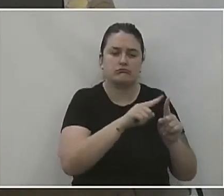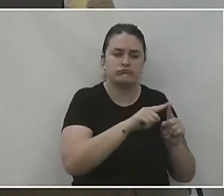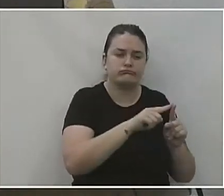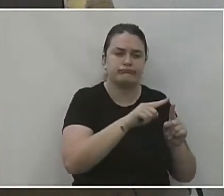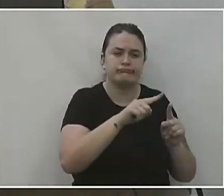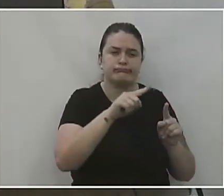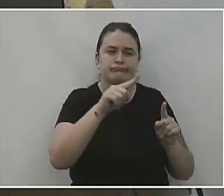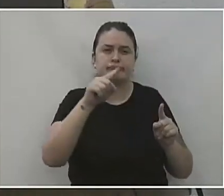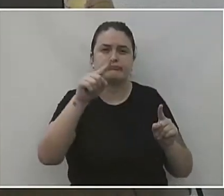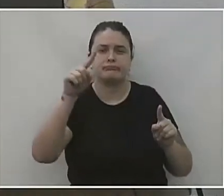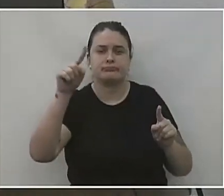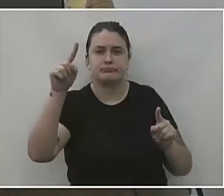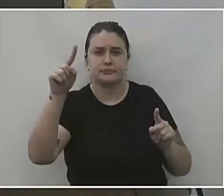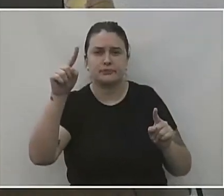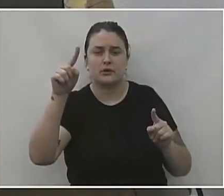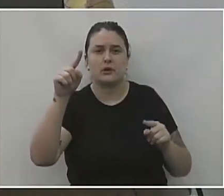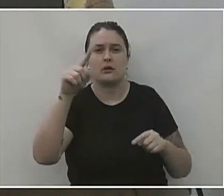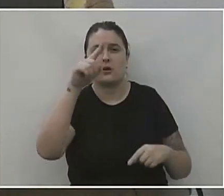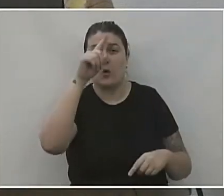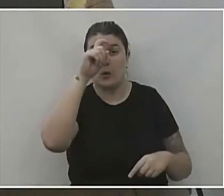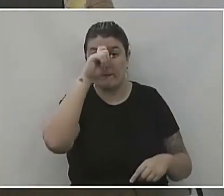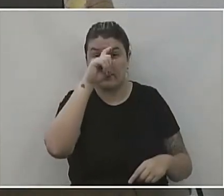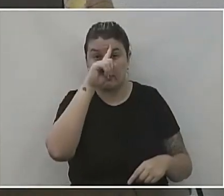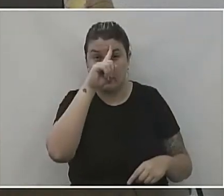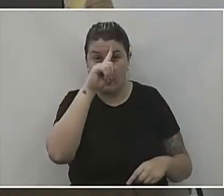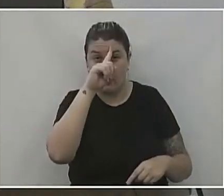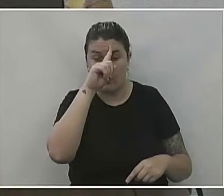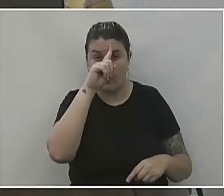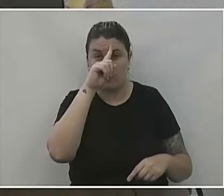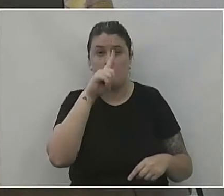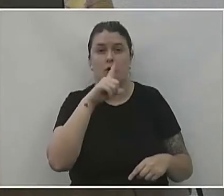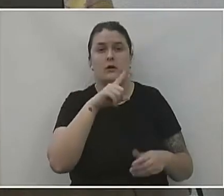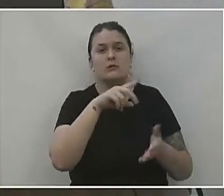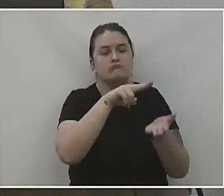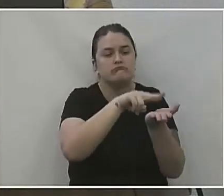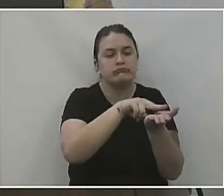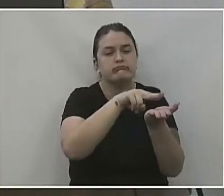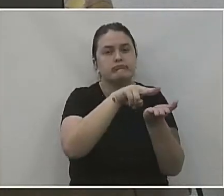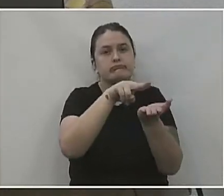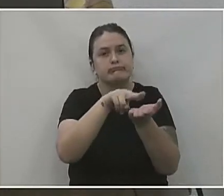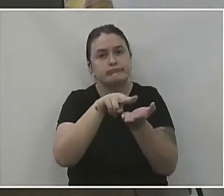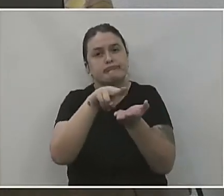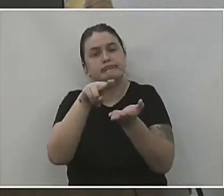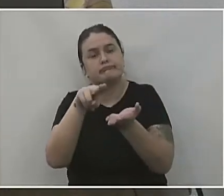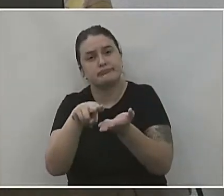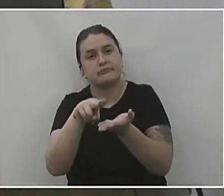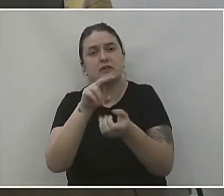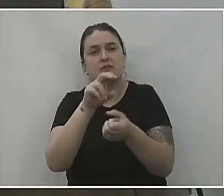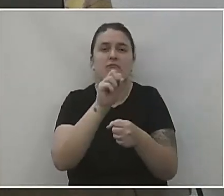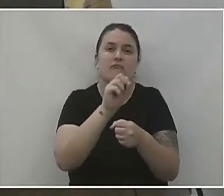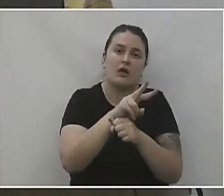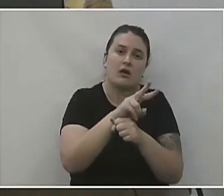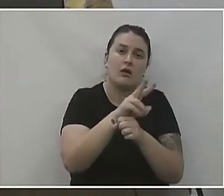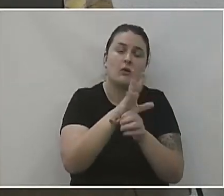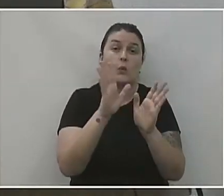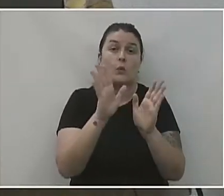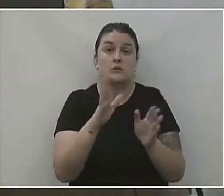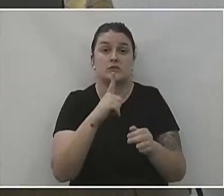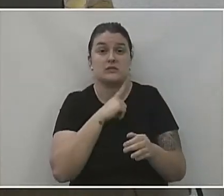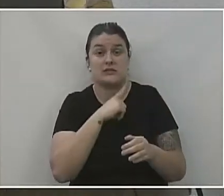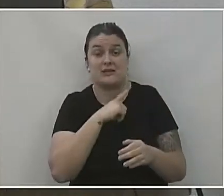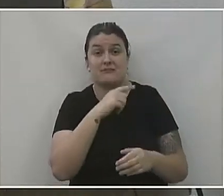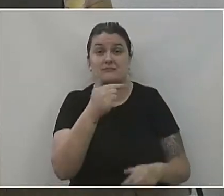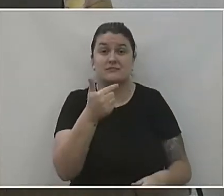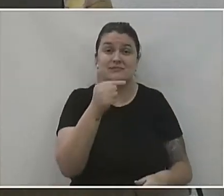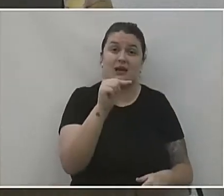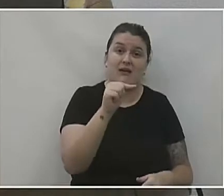está tendo uma decrescente. E os hospitais estão com os leitos um pouco mais vagos e hoje em dia, ao invés de nós termos